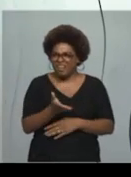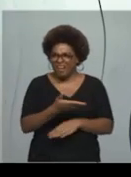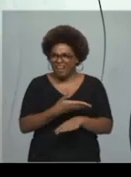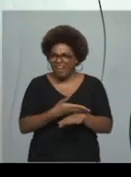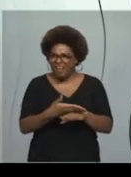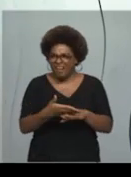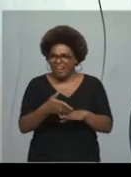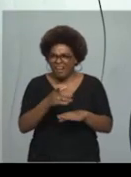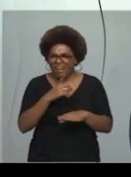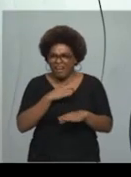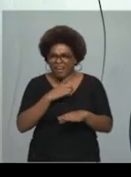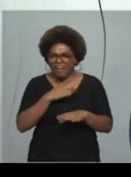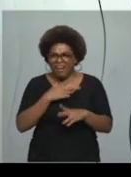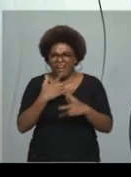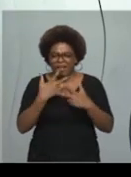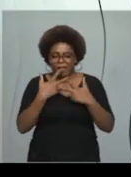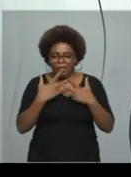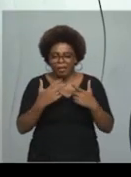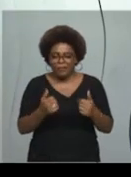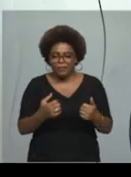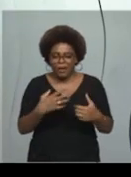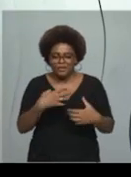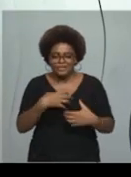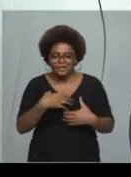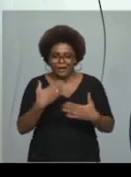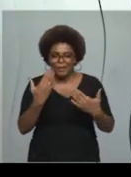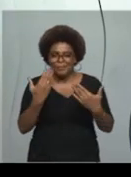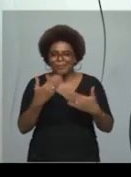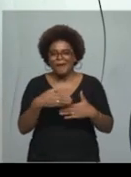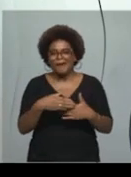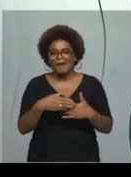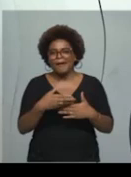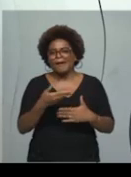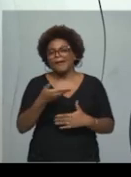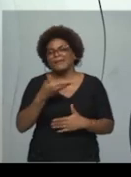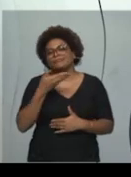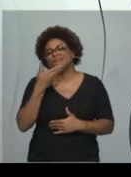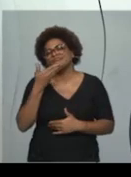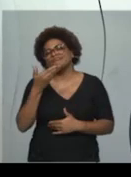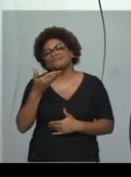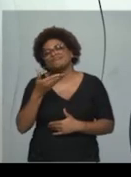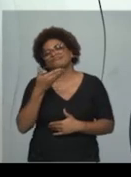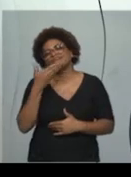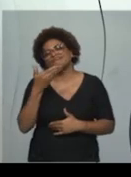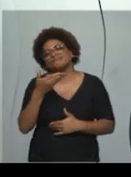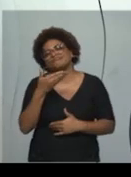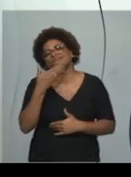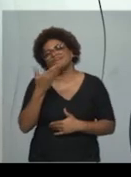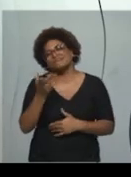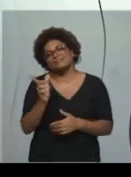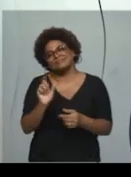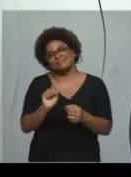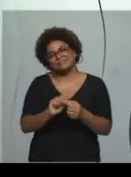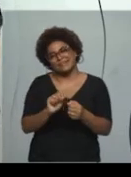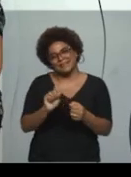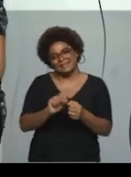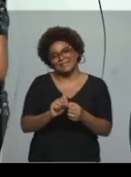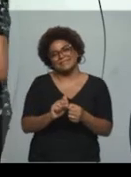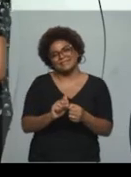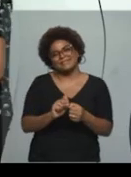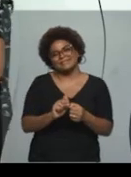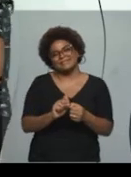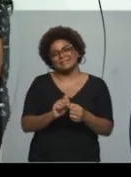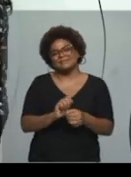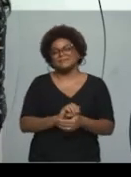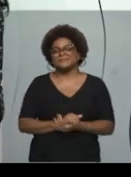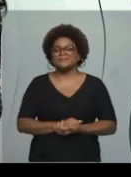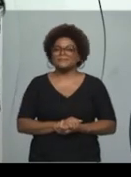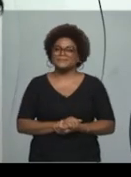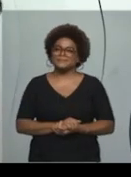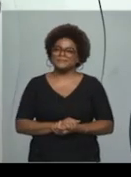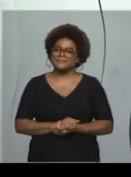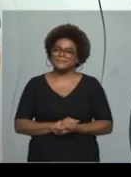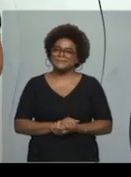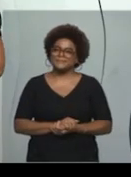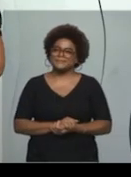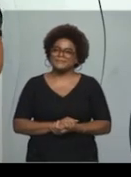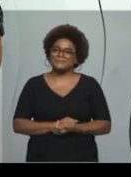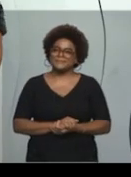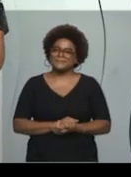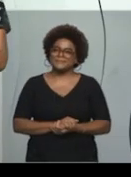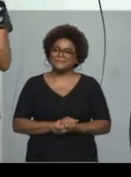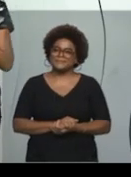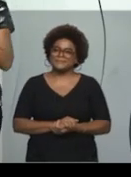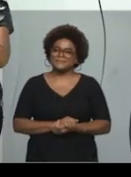com essa linguagem do Enem, vai ser muito tranquilo para vocês. Eu também